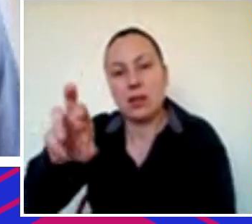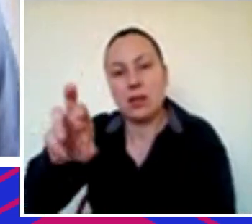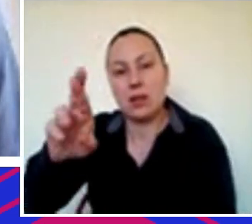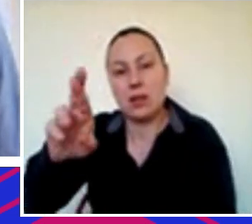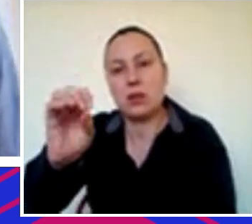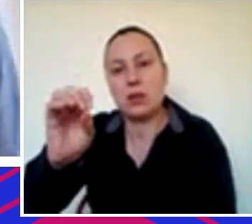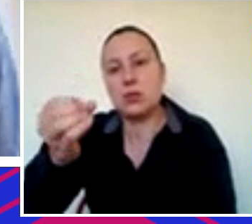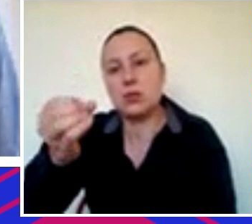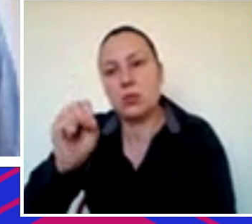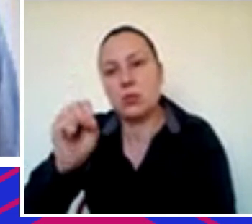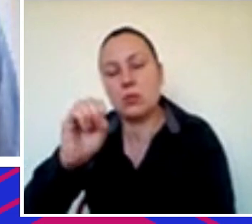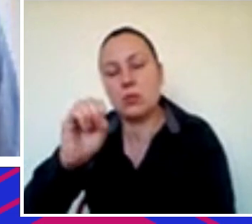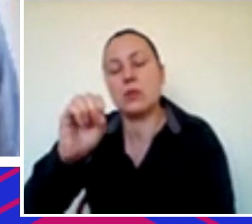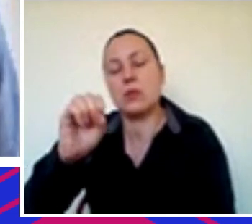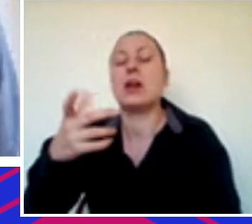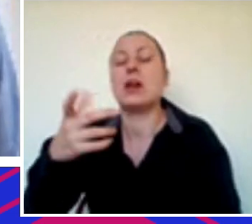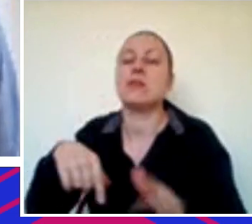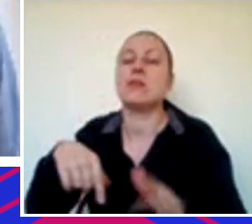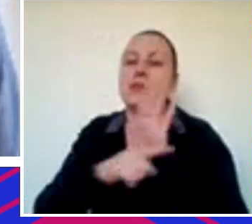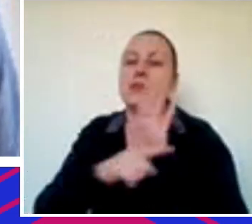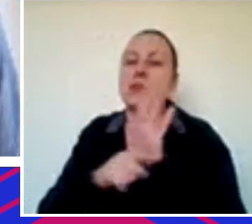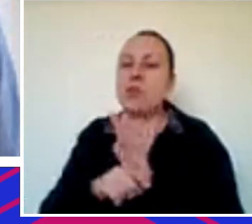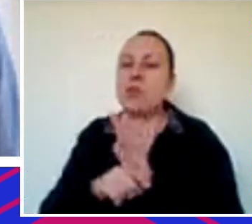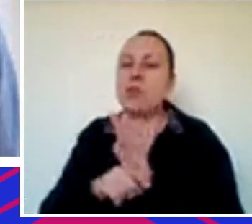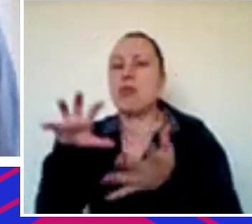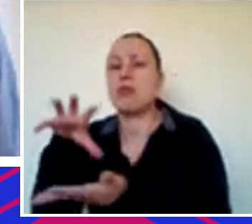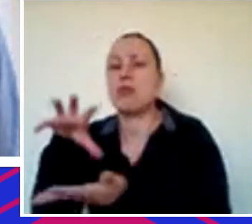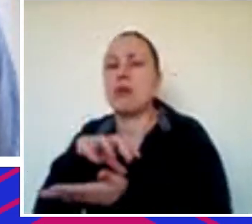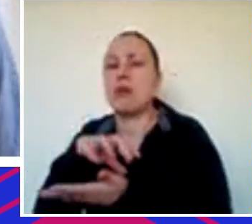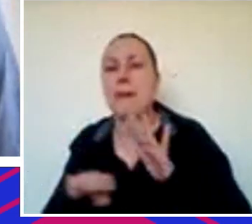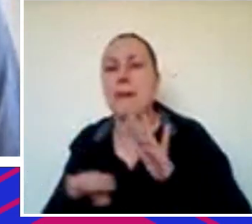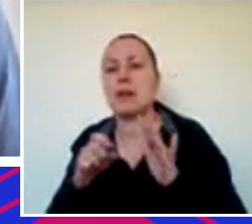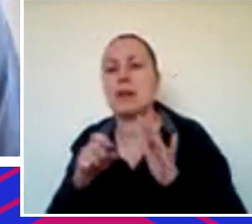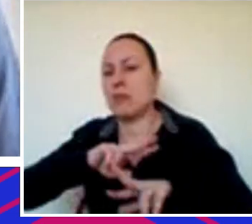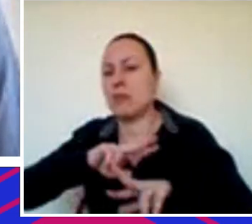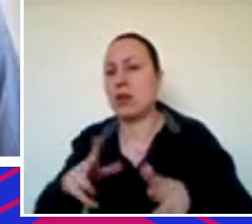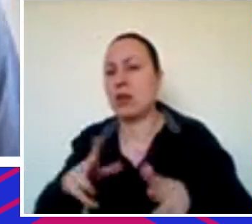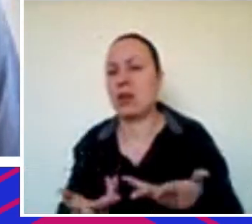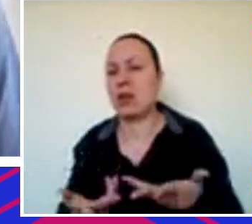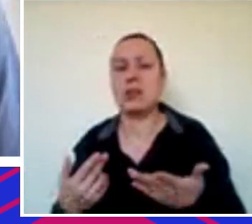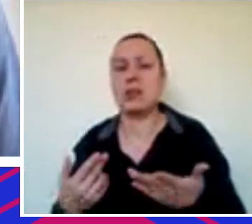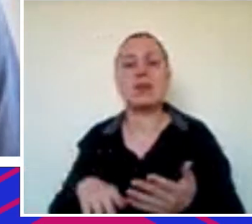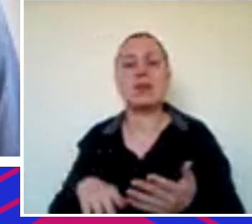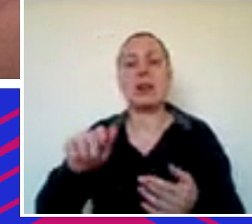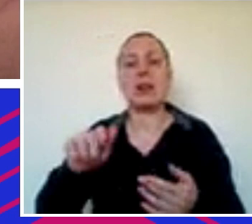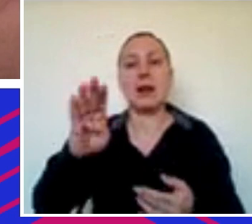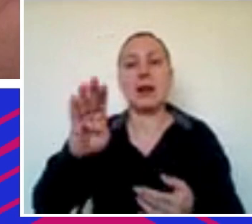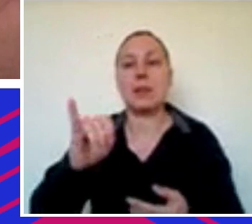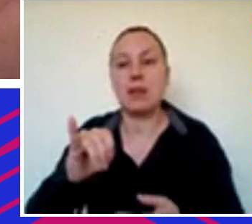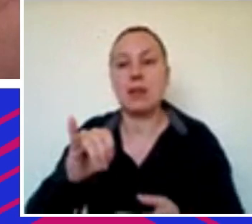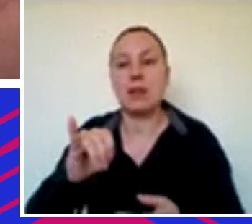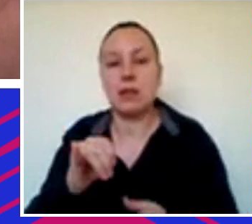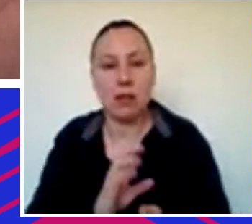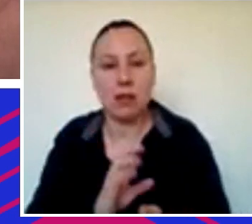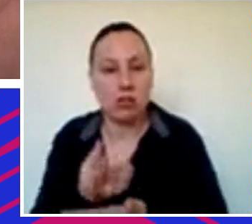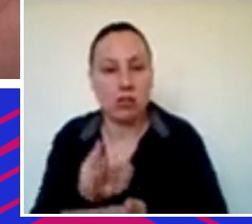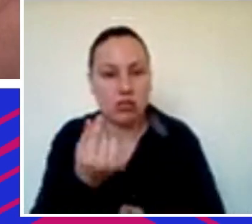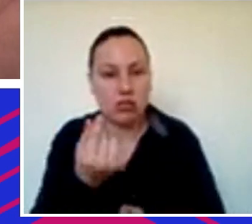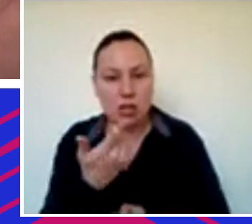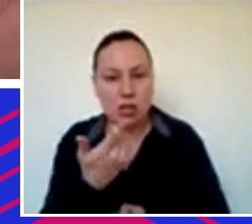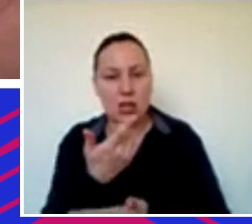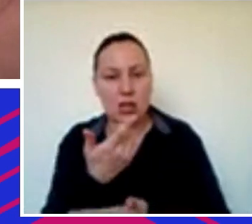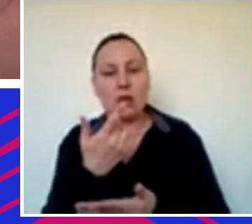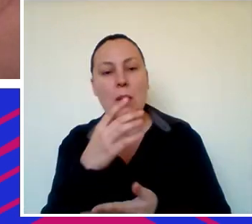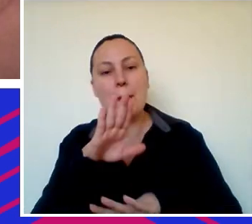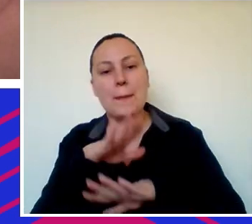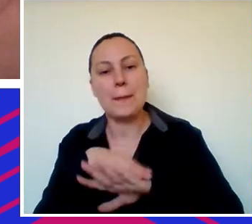que ajuda tanto o ecossistema e está envolvido em tantas histórias de tanto sucesso no Brasil e a Gabi também tem nos apoiado muito além de emprestar a grana para a gente, ela vai muito